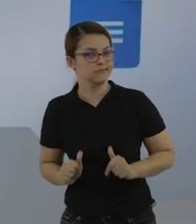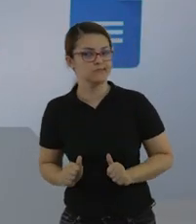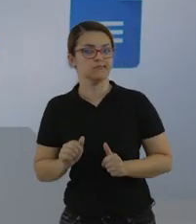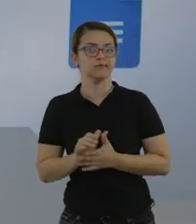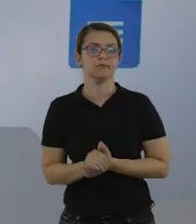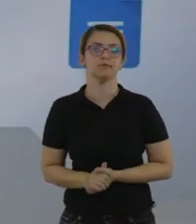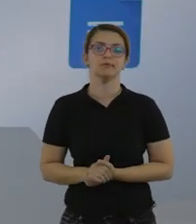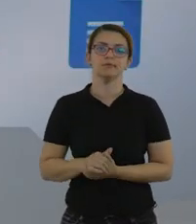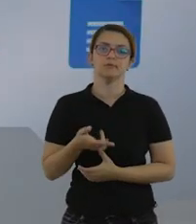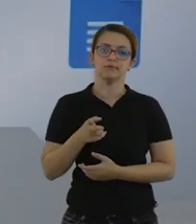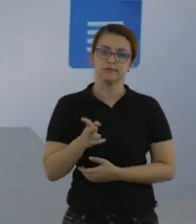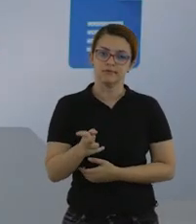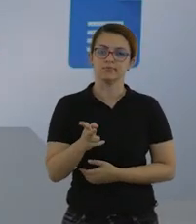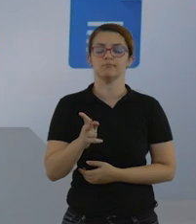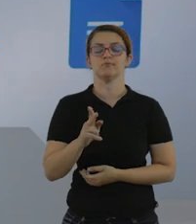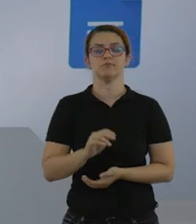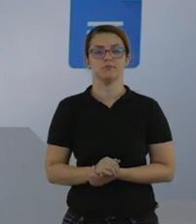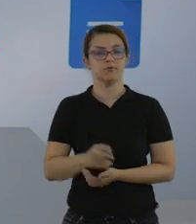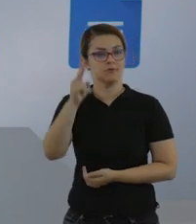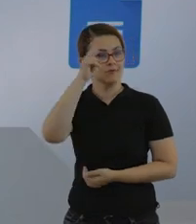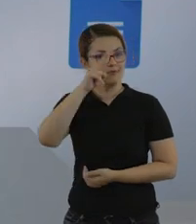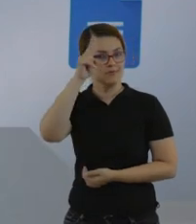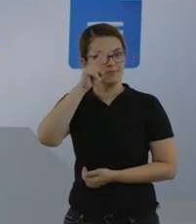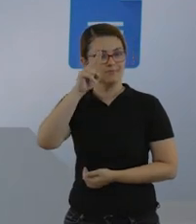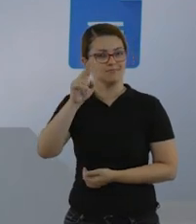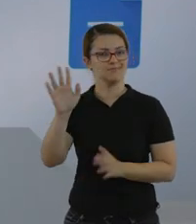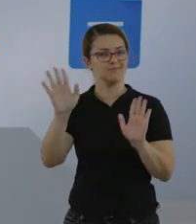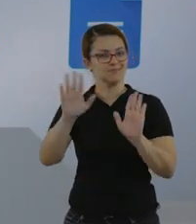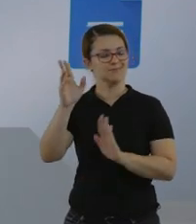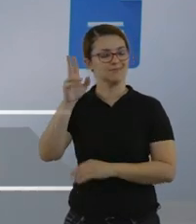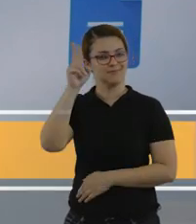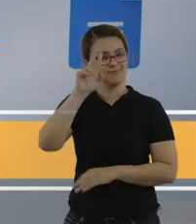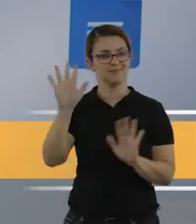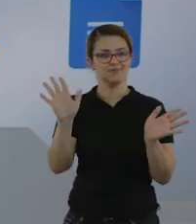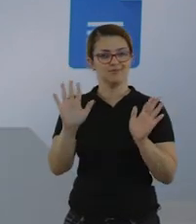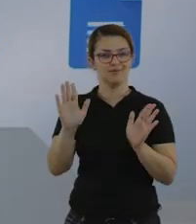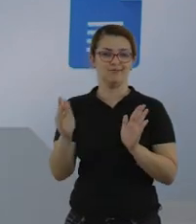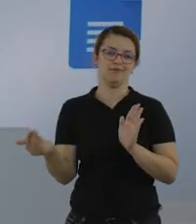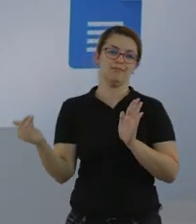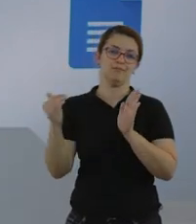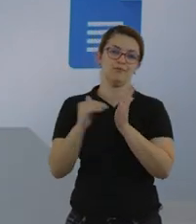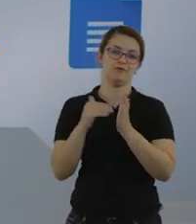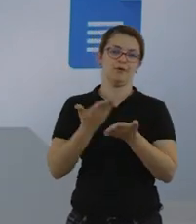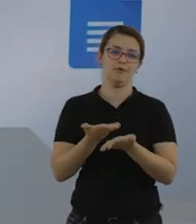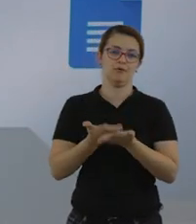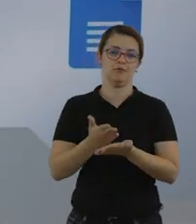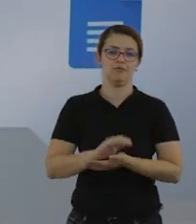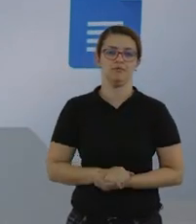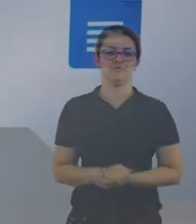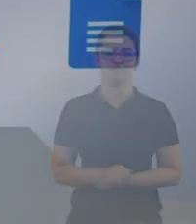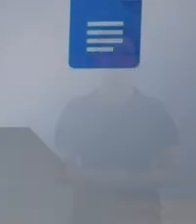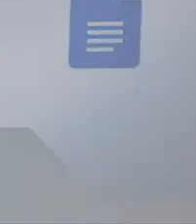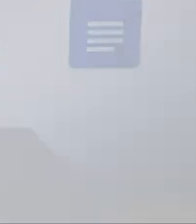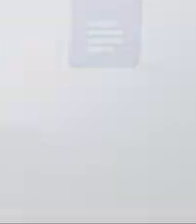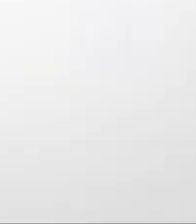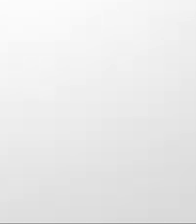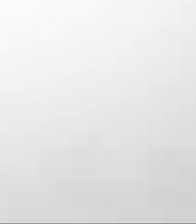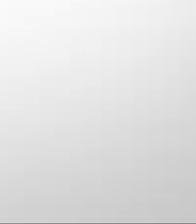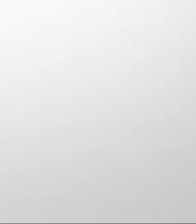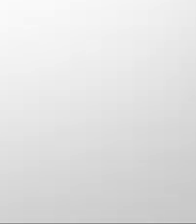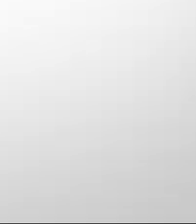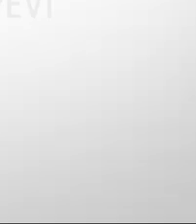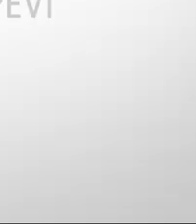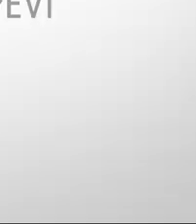higiene é uma coisa muito importante que devemos sempre manter. Não se esqueçam. É isso aí. Tchau. Até a próxima.